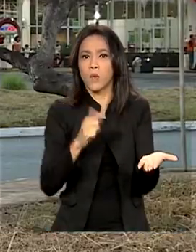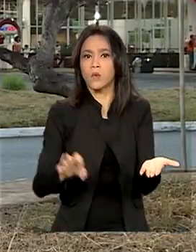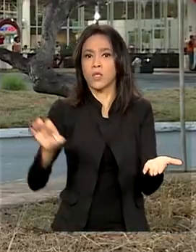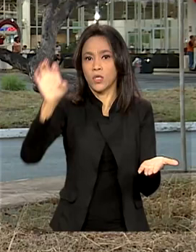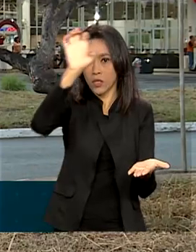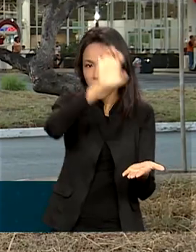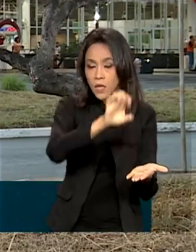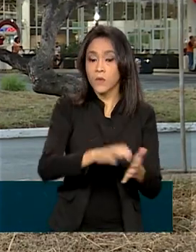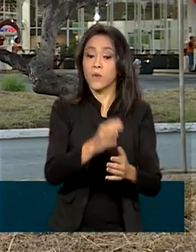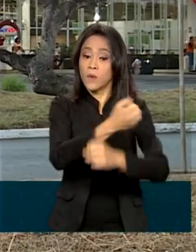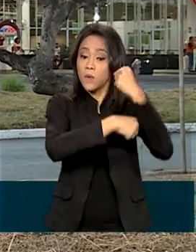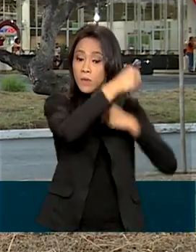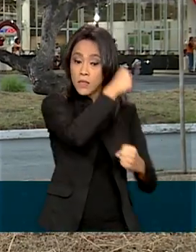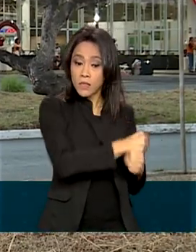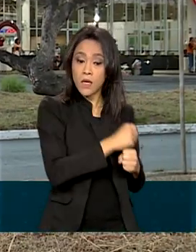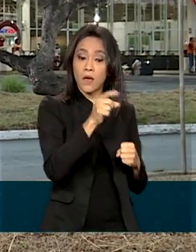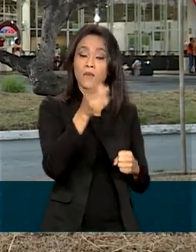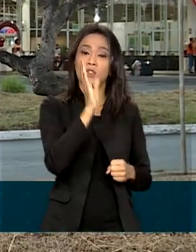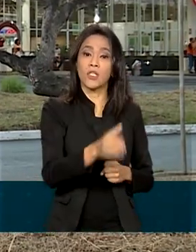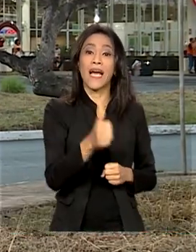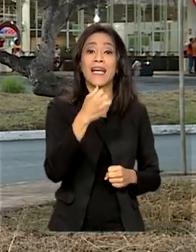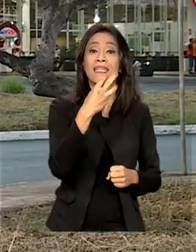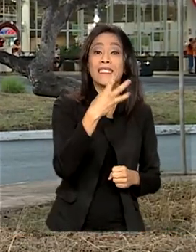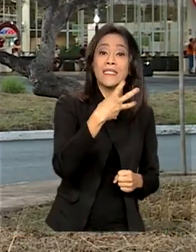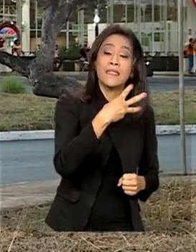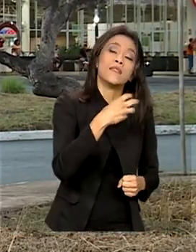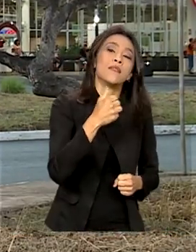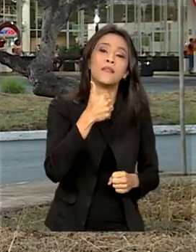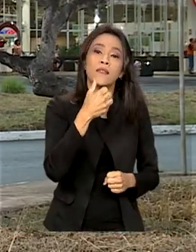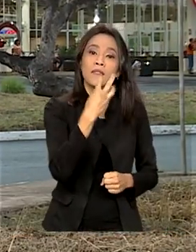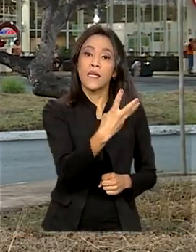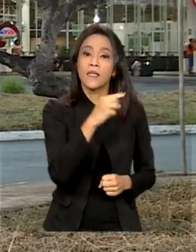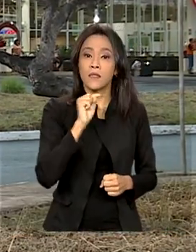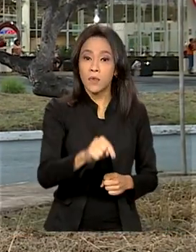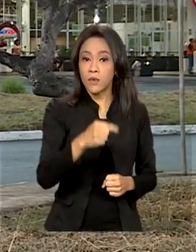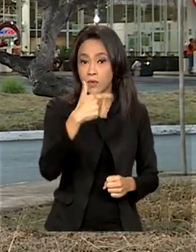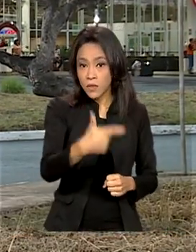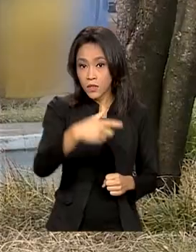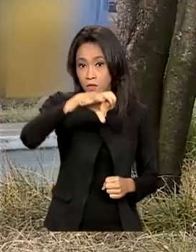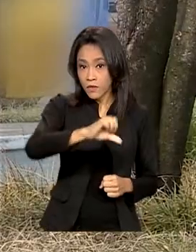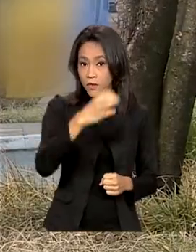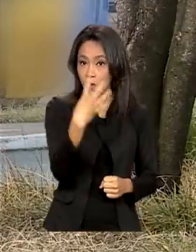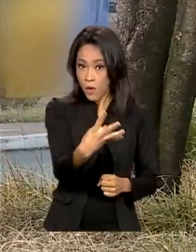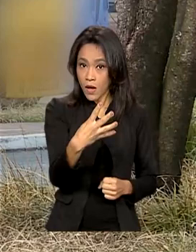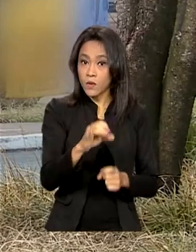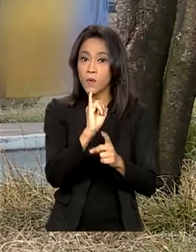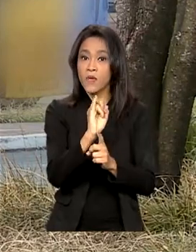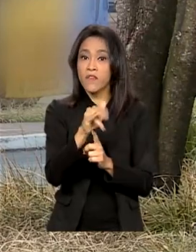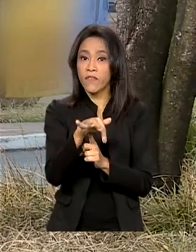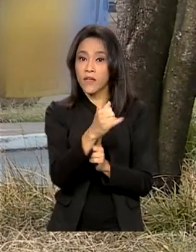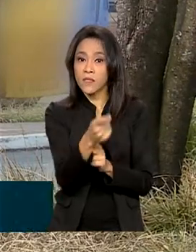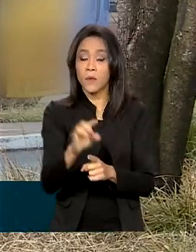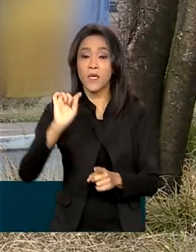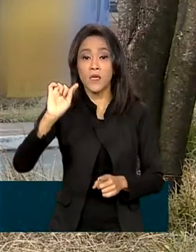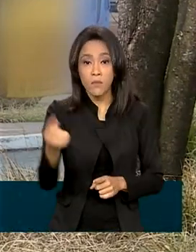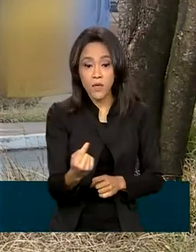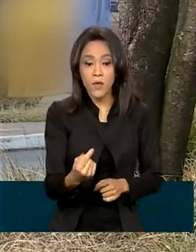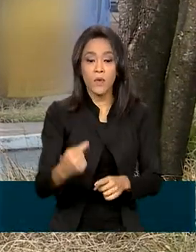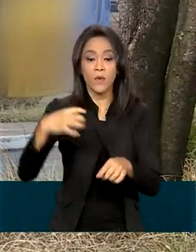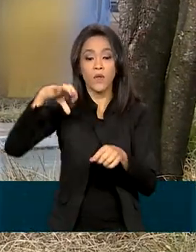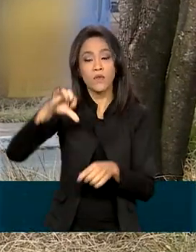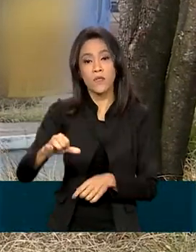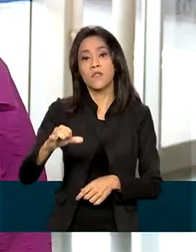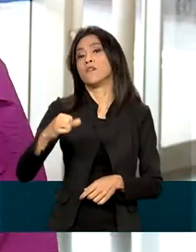No ano passado, foram 3.294 infrações e 1.392